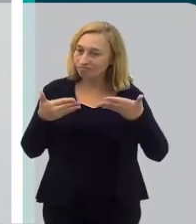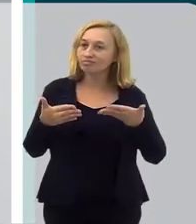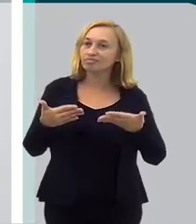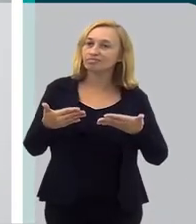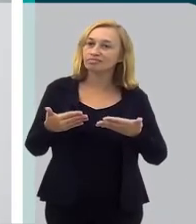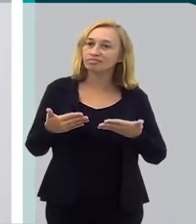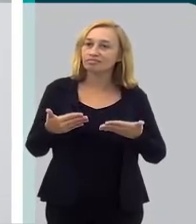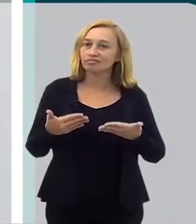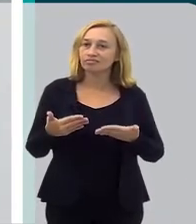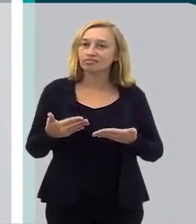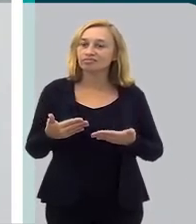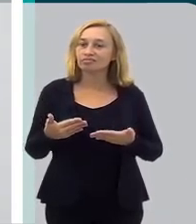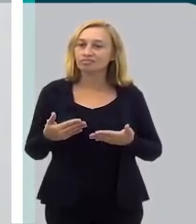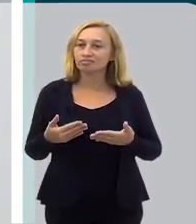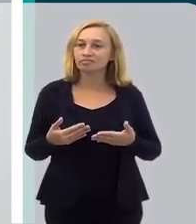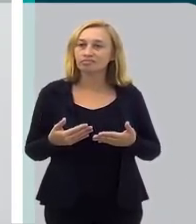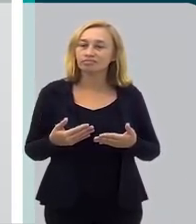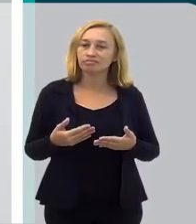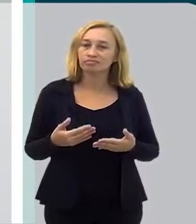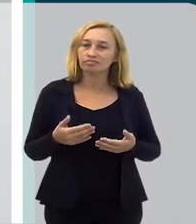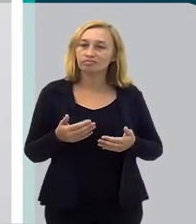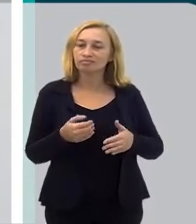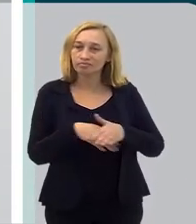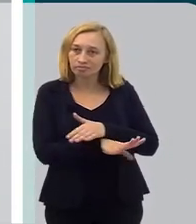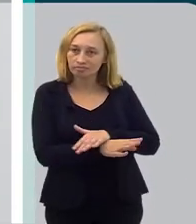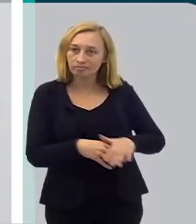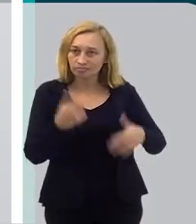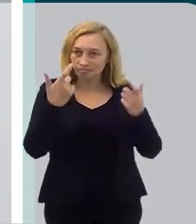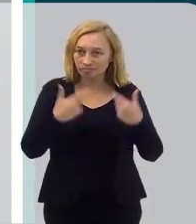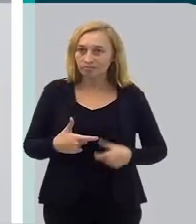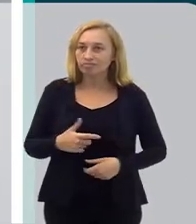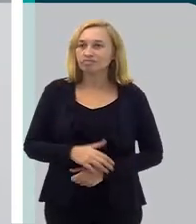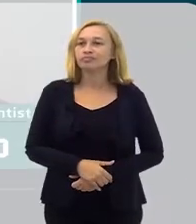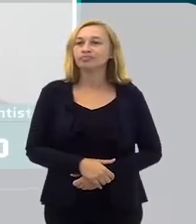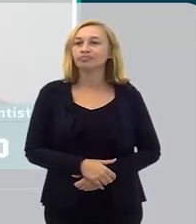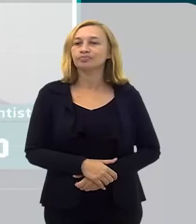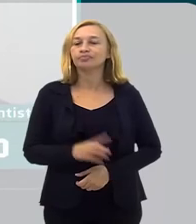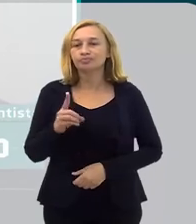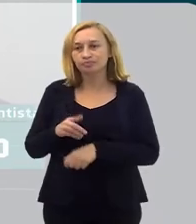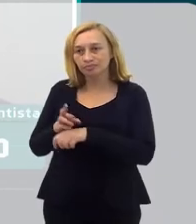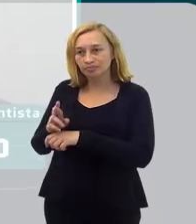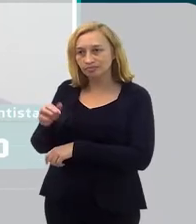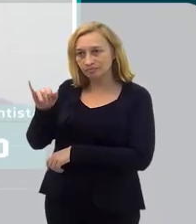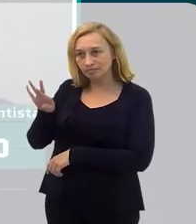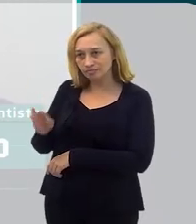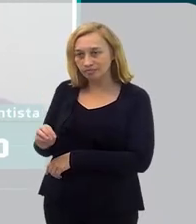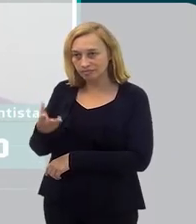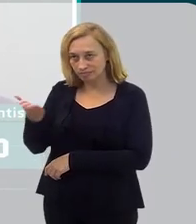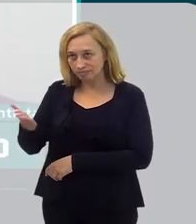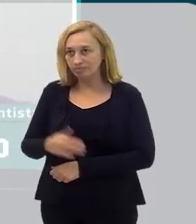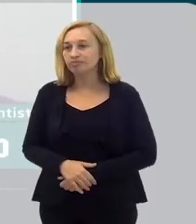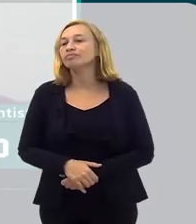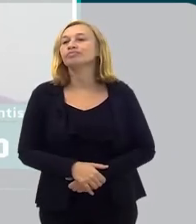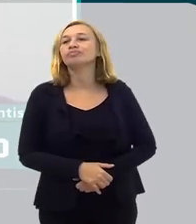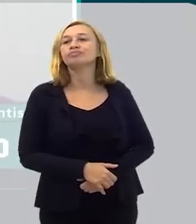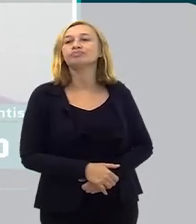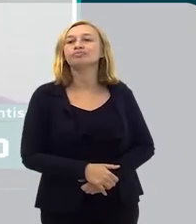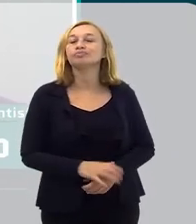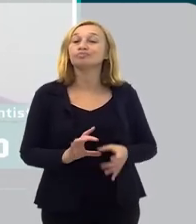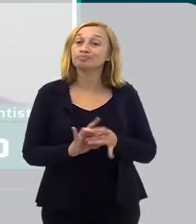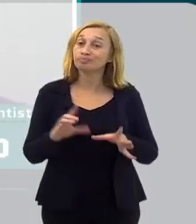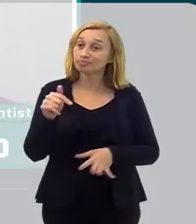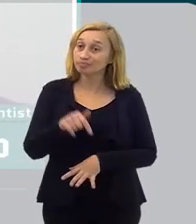motivado para construir esse comportamento. Doutor, por favor. Bom,